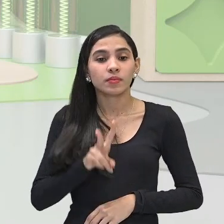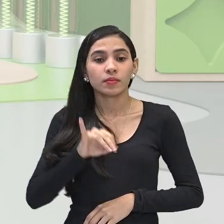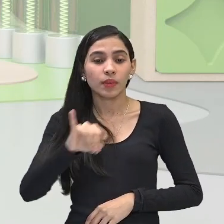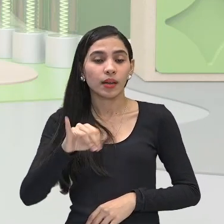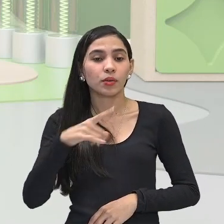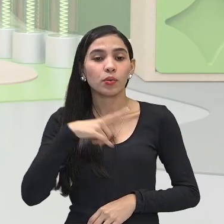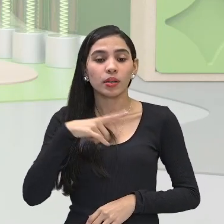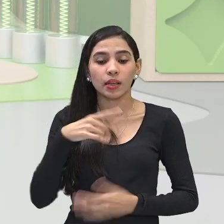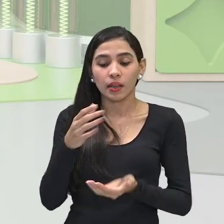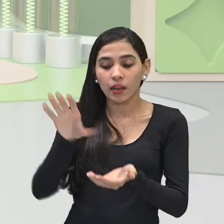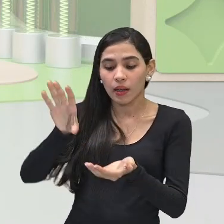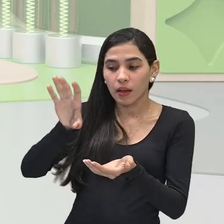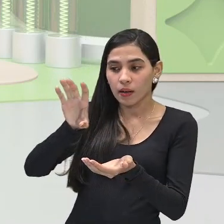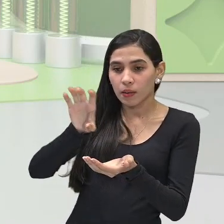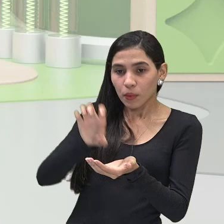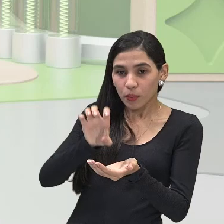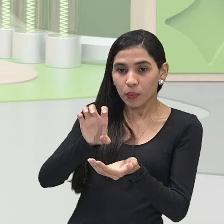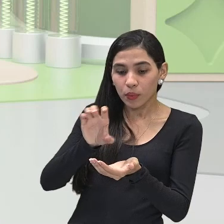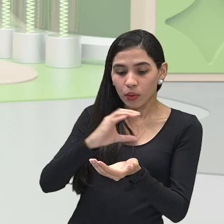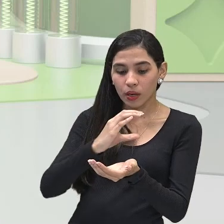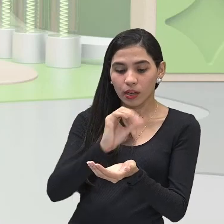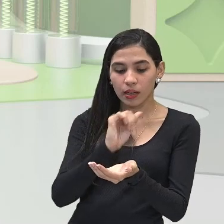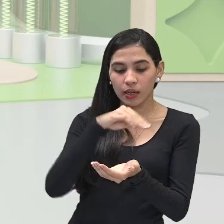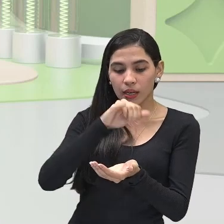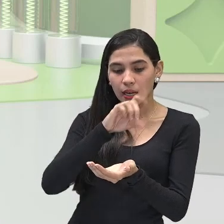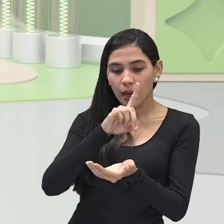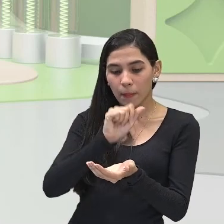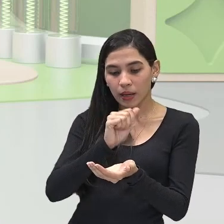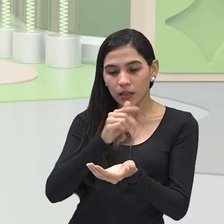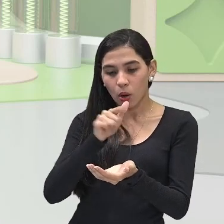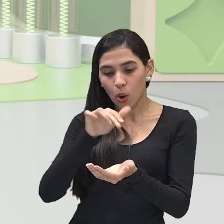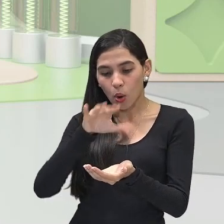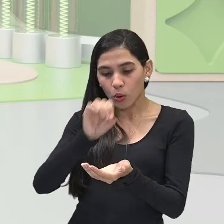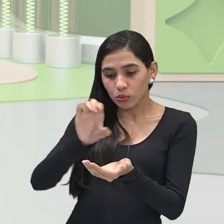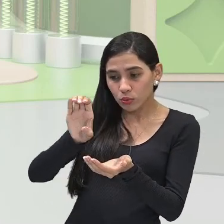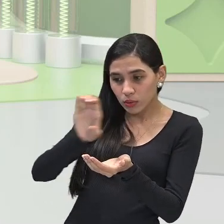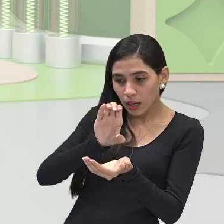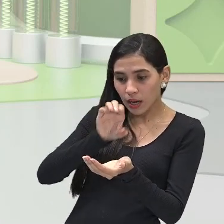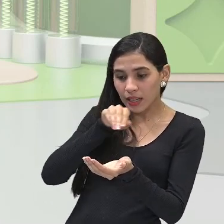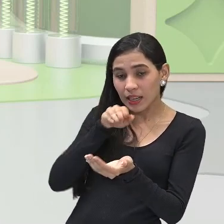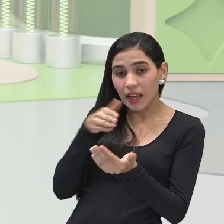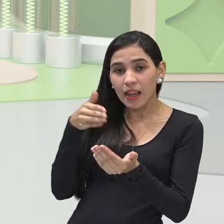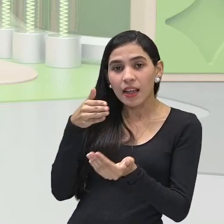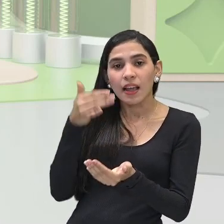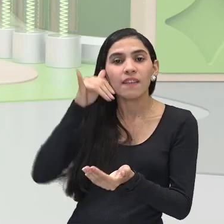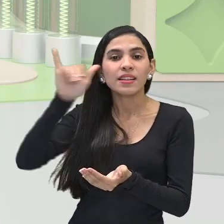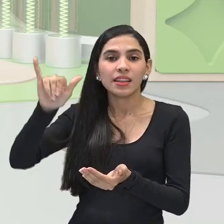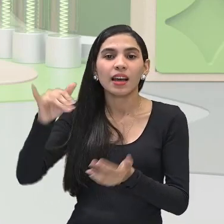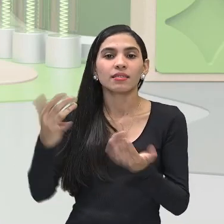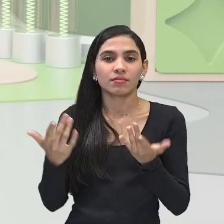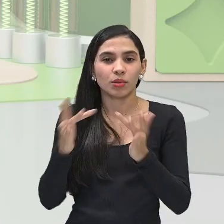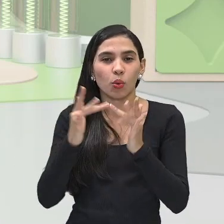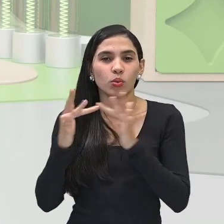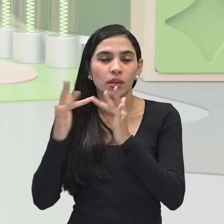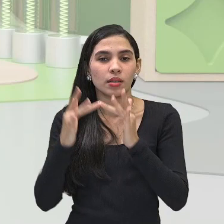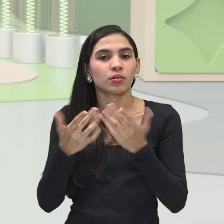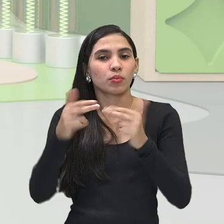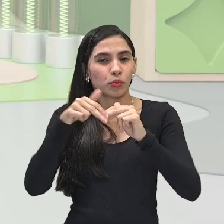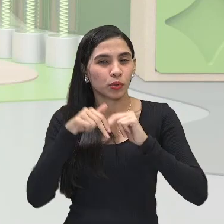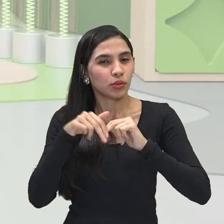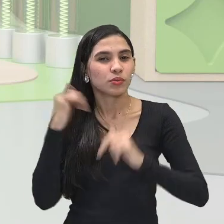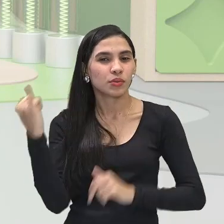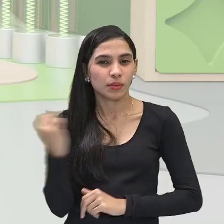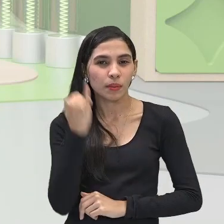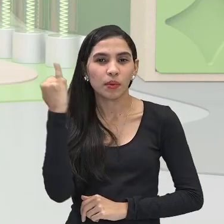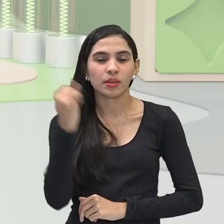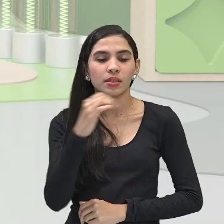retidos na camada de ozônio, não vão chegar até a superfície da Terra. Então, aí está a importância da